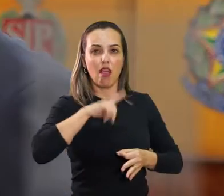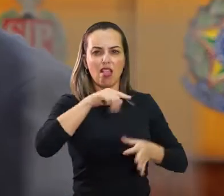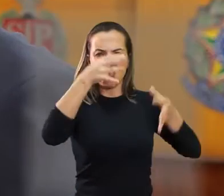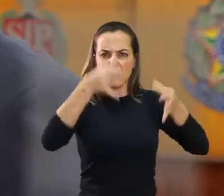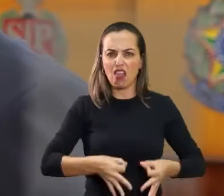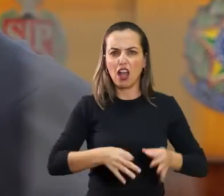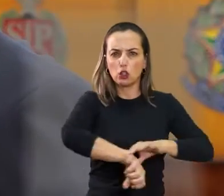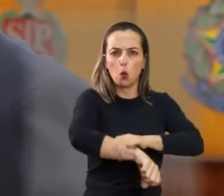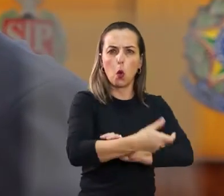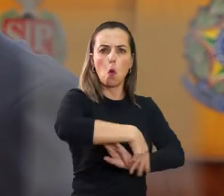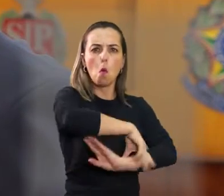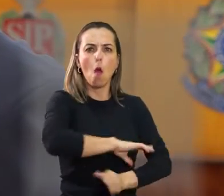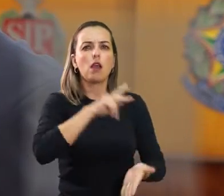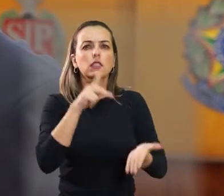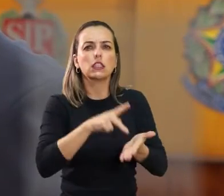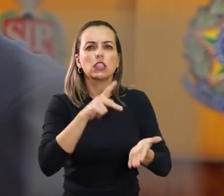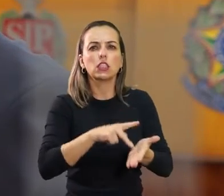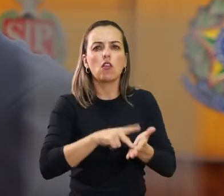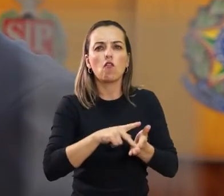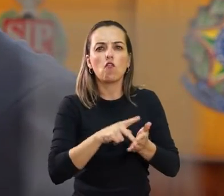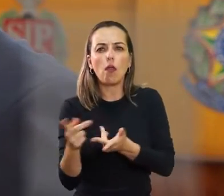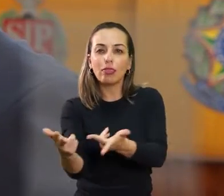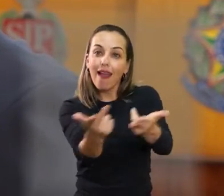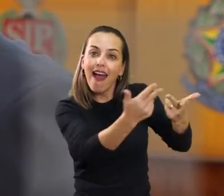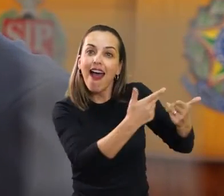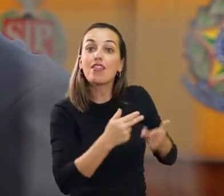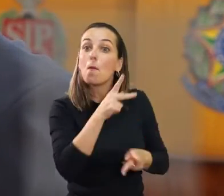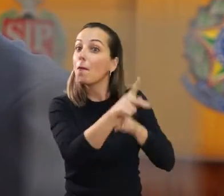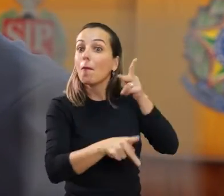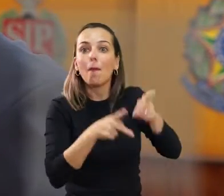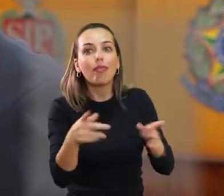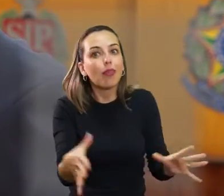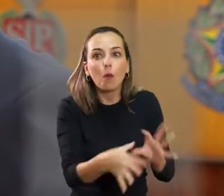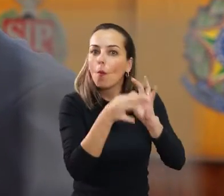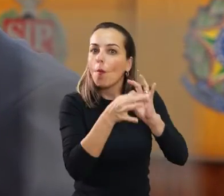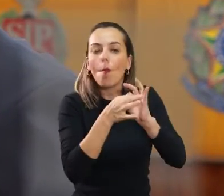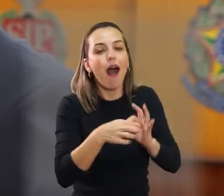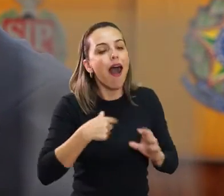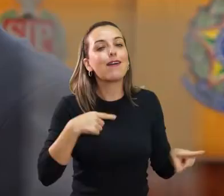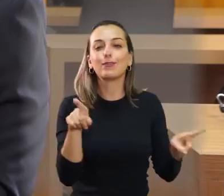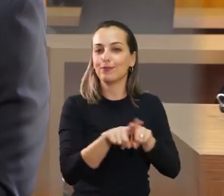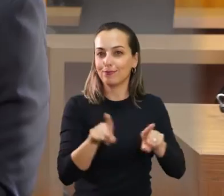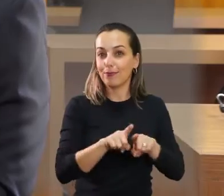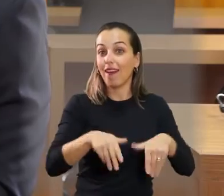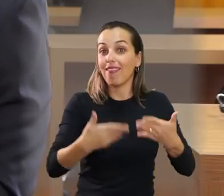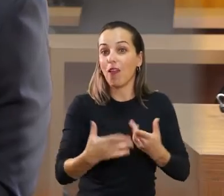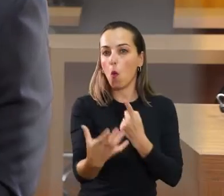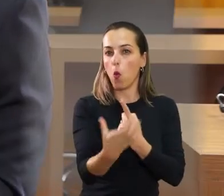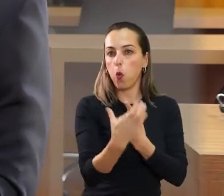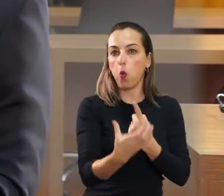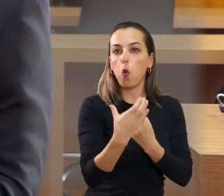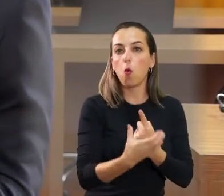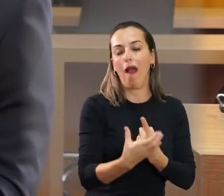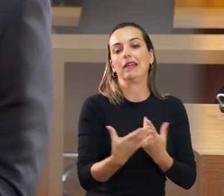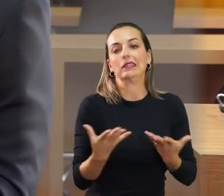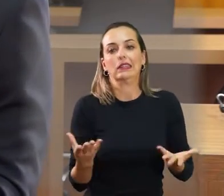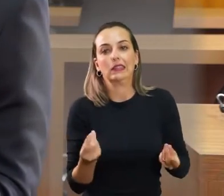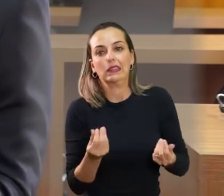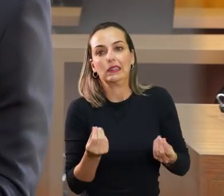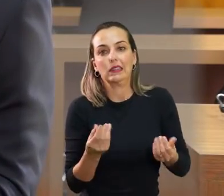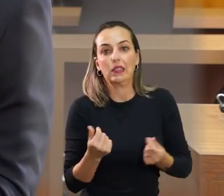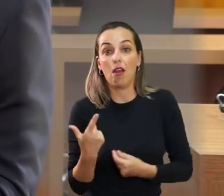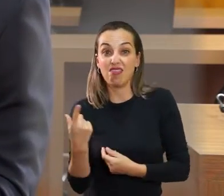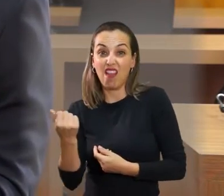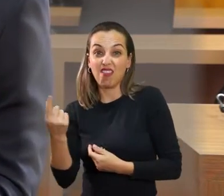mundo. É igual o povo, é do povo, e é o que eu sou também. Então, a inspiração, fazer muito